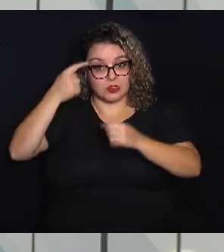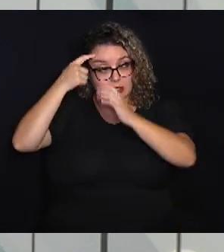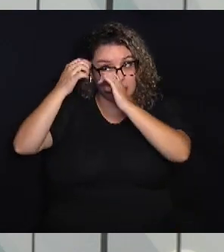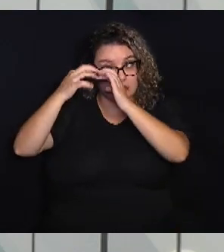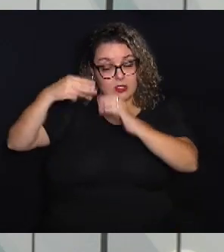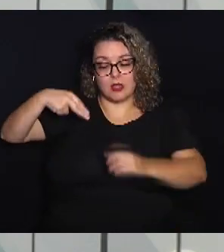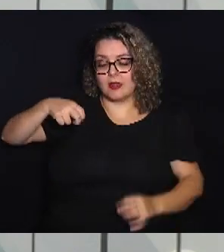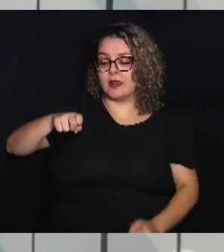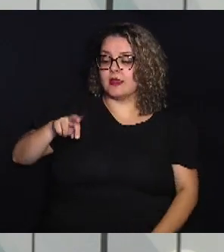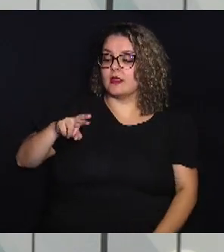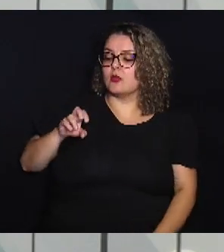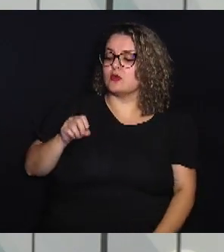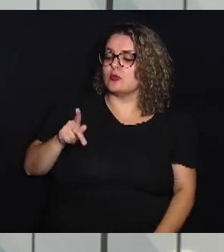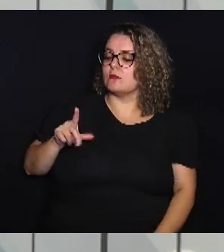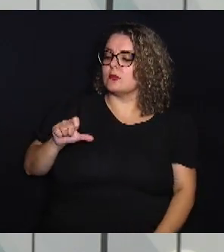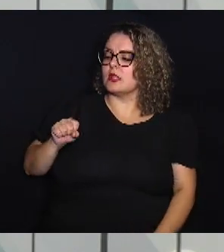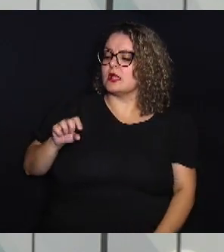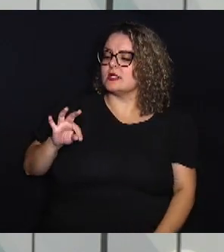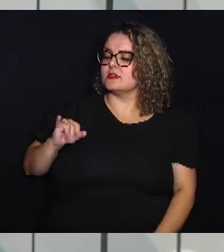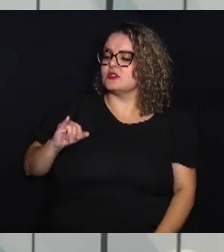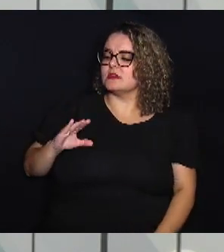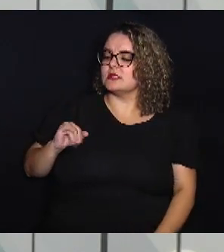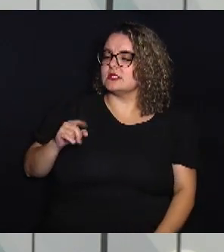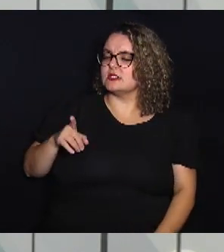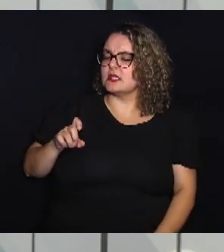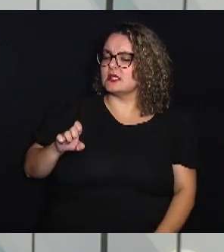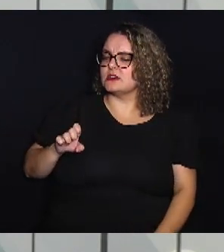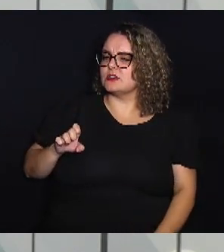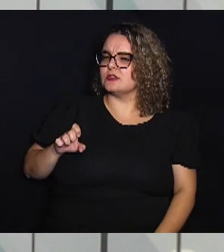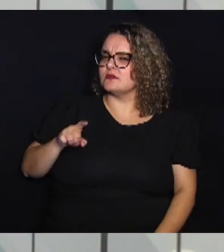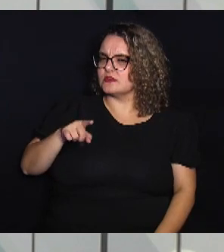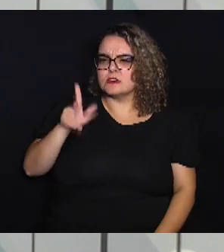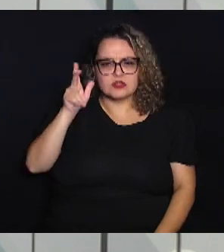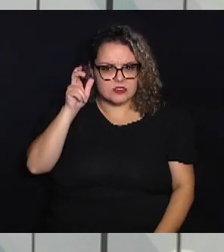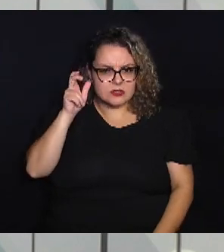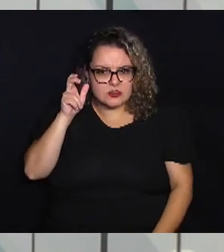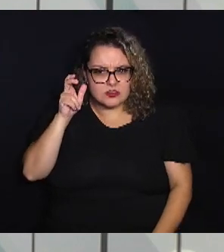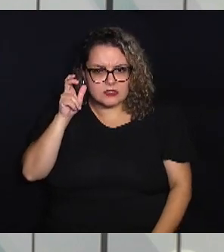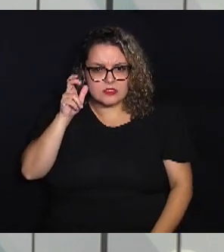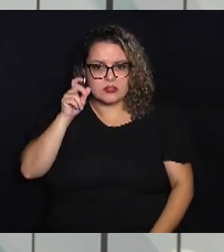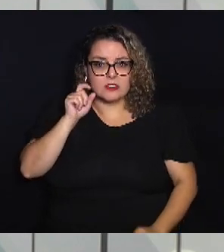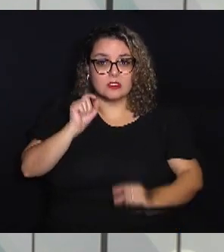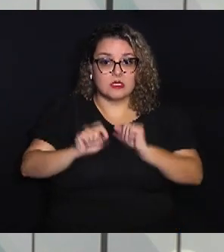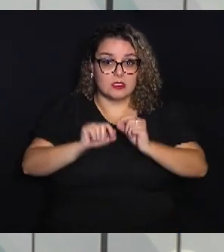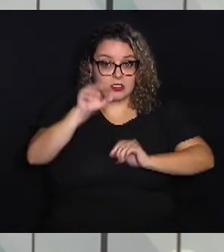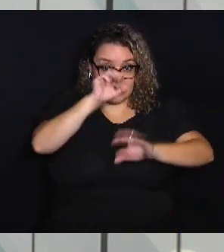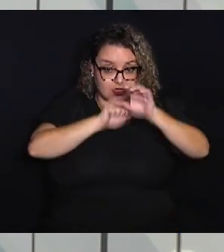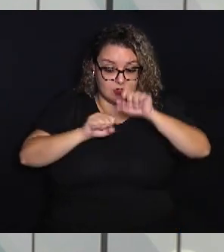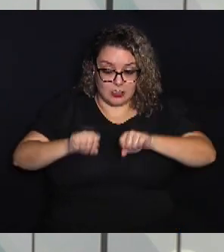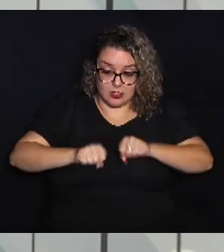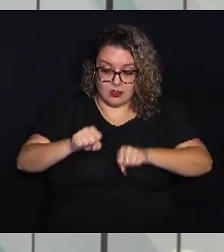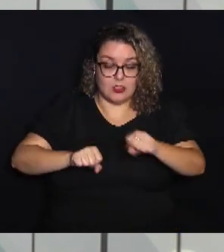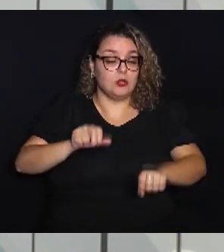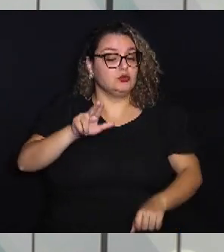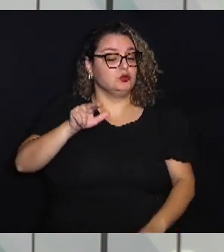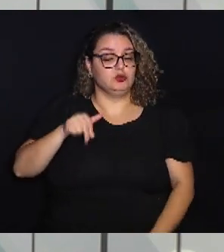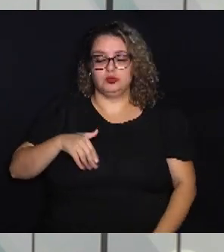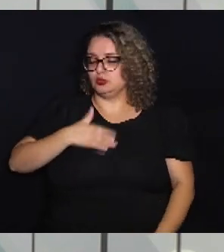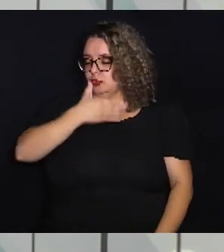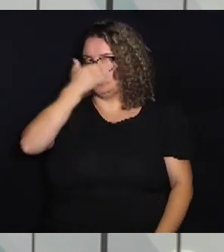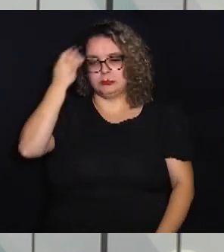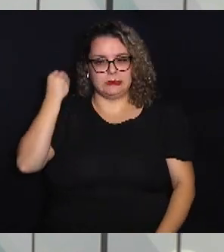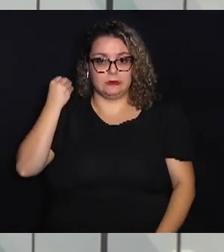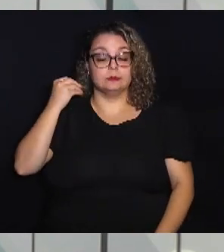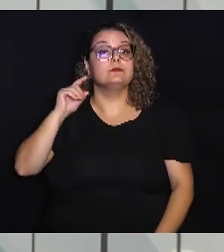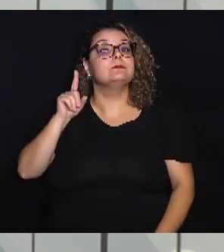neuroplasticidade. Você certamente já ouviu aquela frase, quem aprende a andar de bicicleta nunca mais